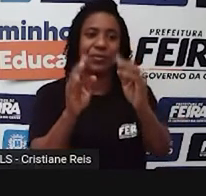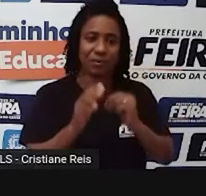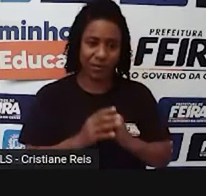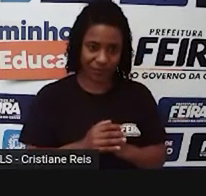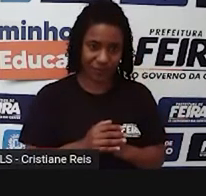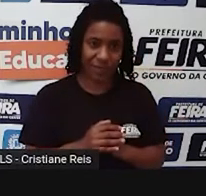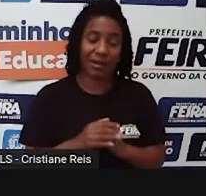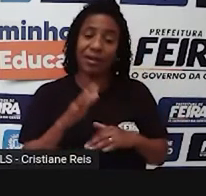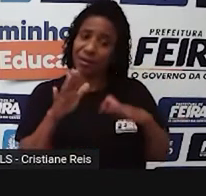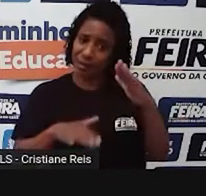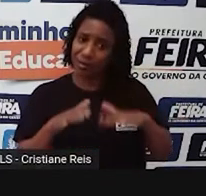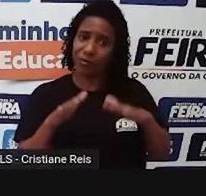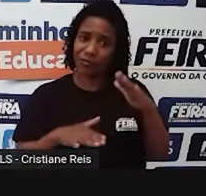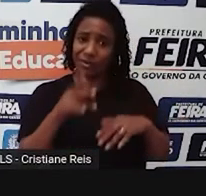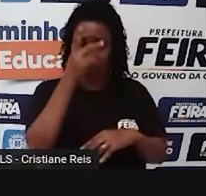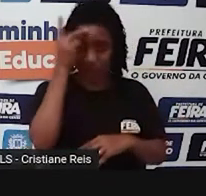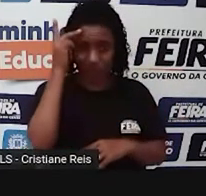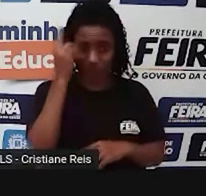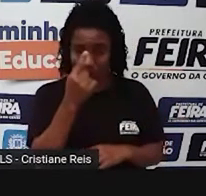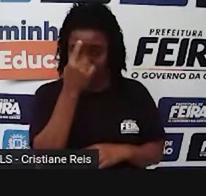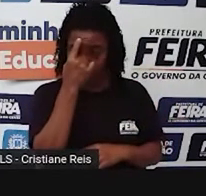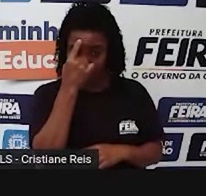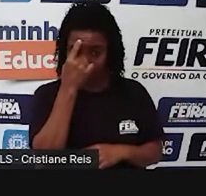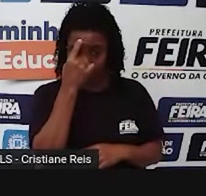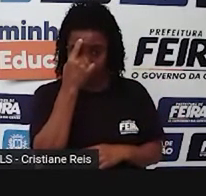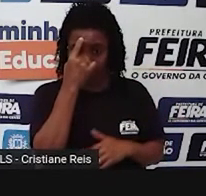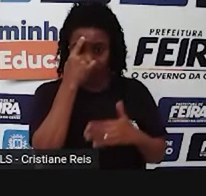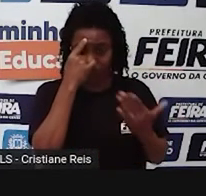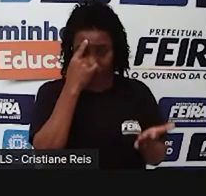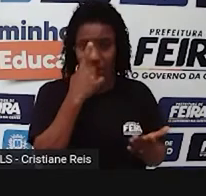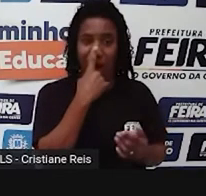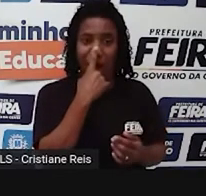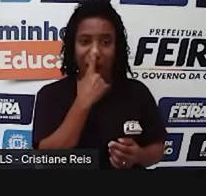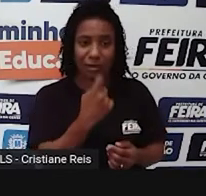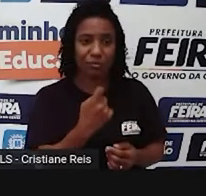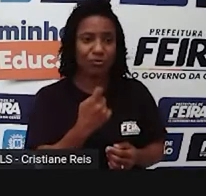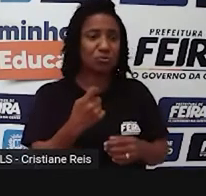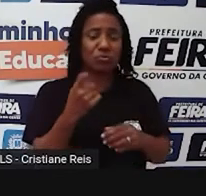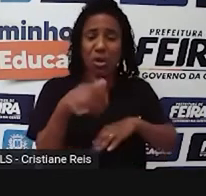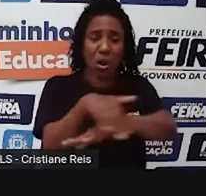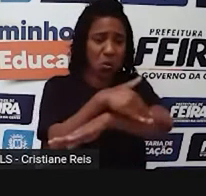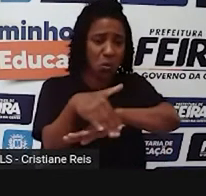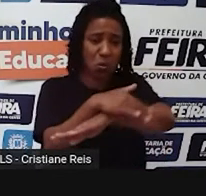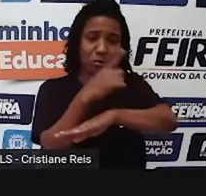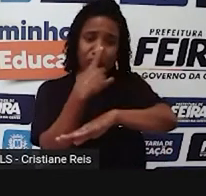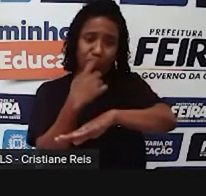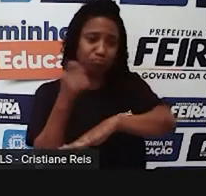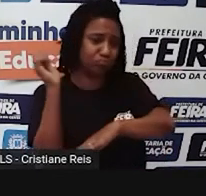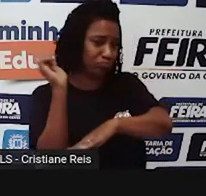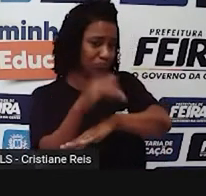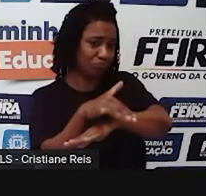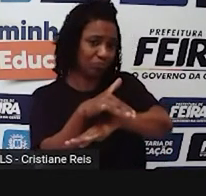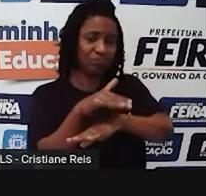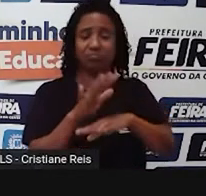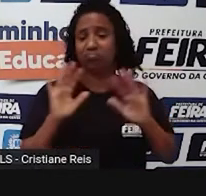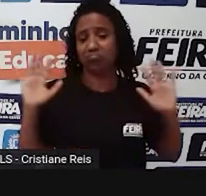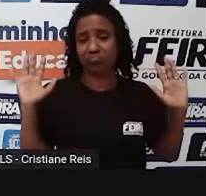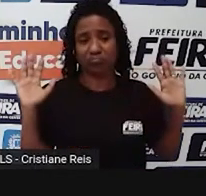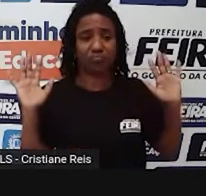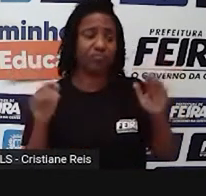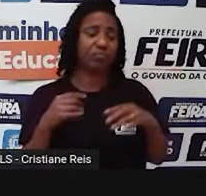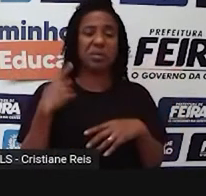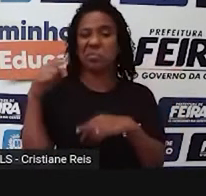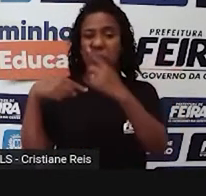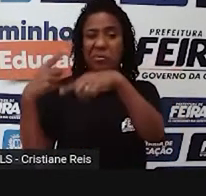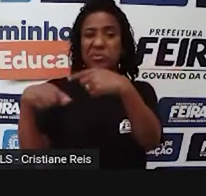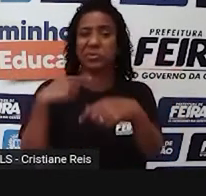inocência que vai jogar um lixo ali na rua e esse lixo não tá na natureza, porque tá na rua. Aí o gari, né? Uma pessoa da limpeza urbana vai limpar.